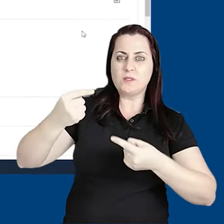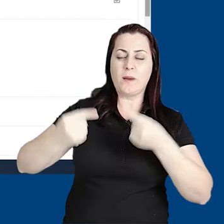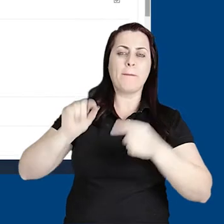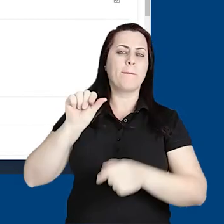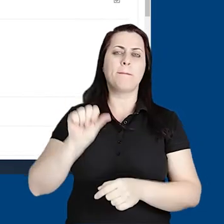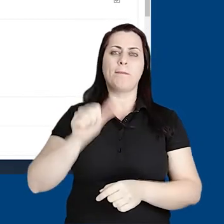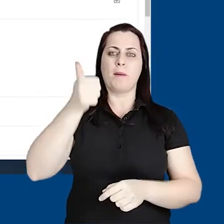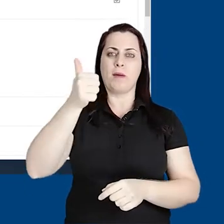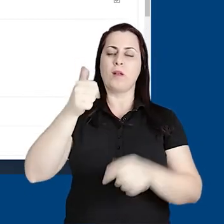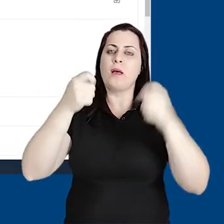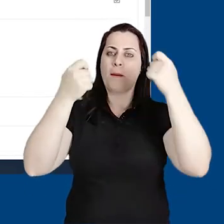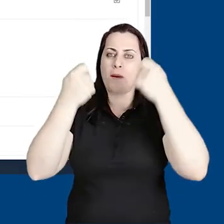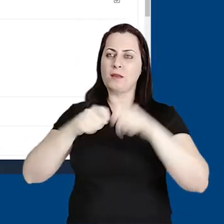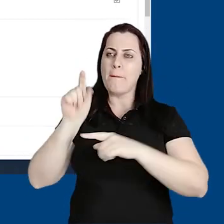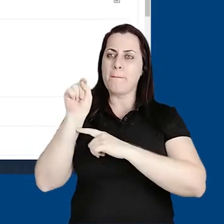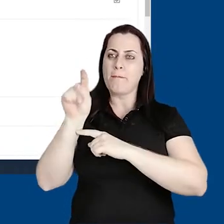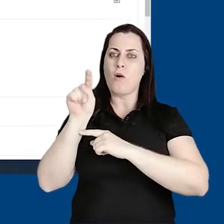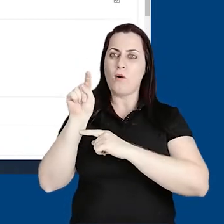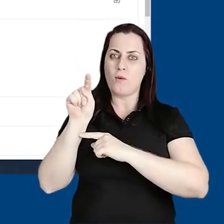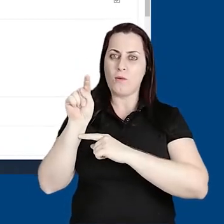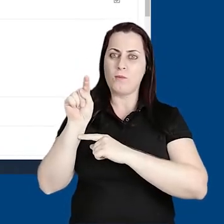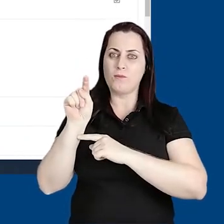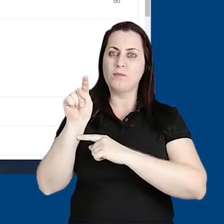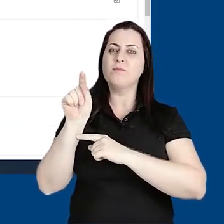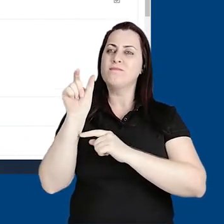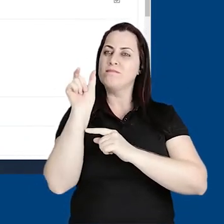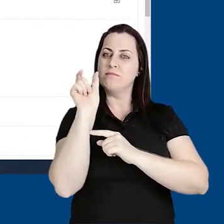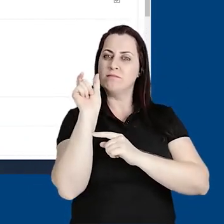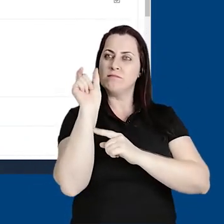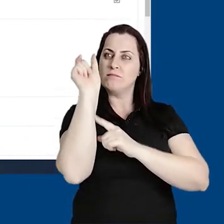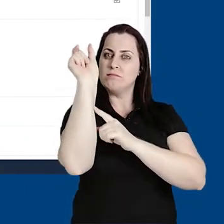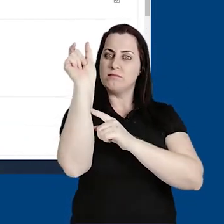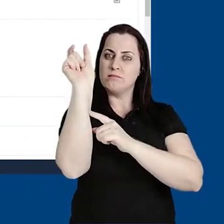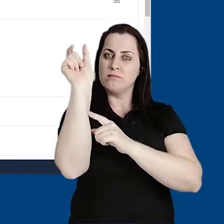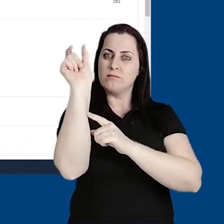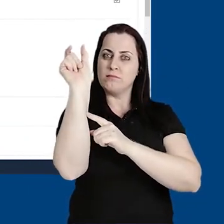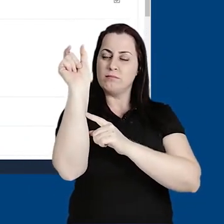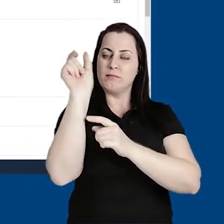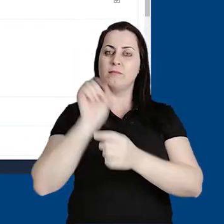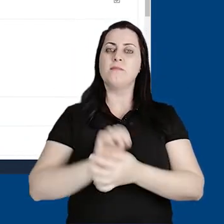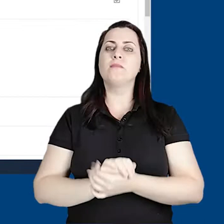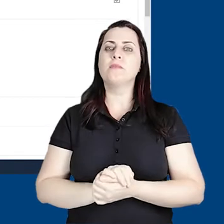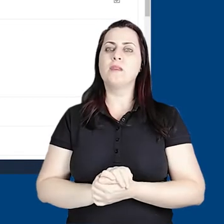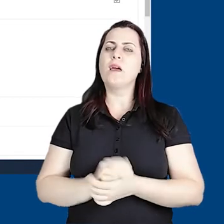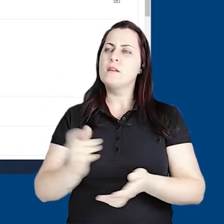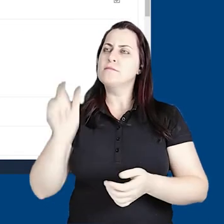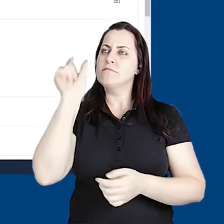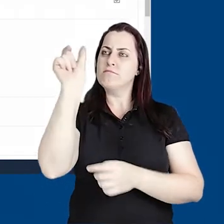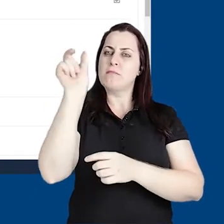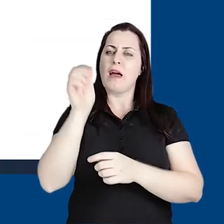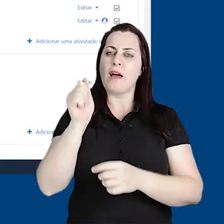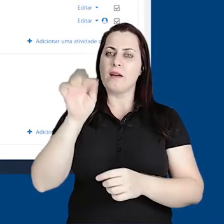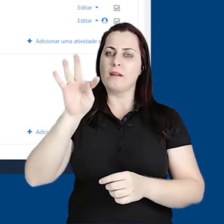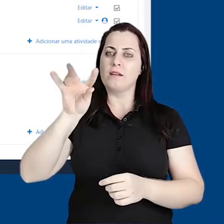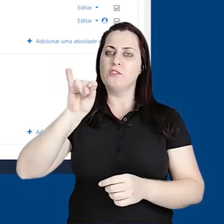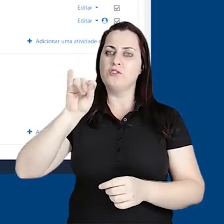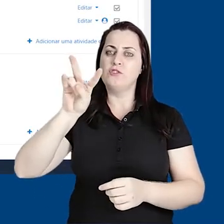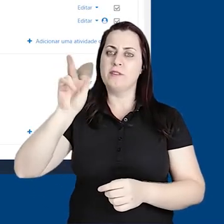primeiro devemos ativar a edição dentro do curso, botão que fica na parte superior à direita. No botão ativar edição,